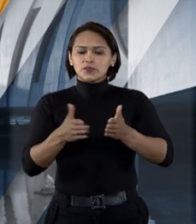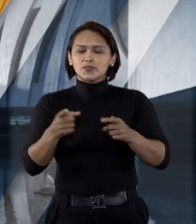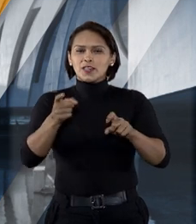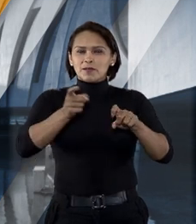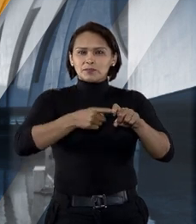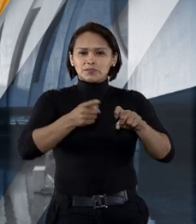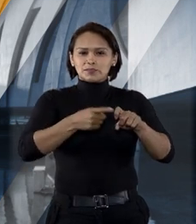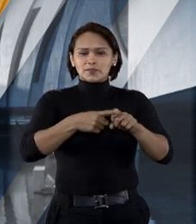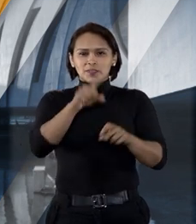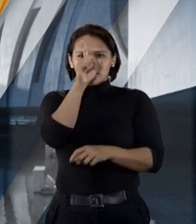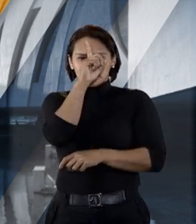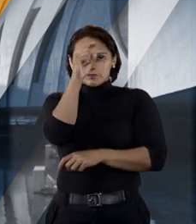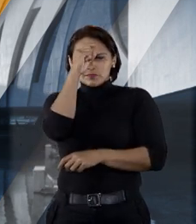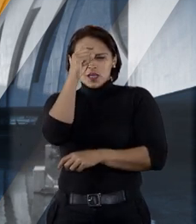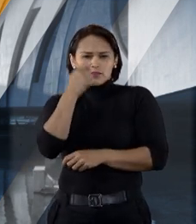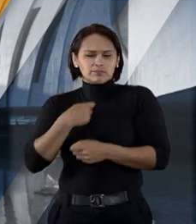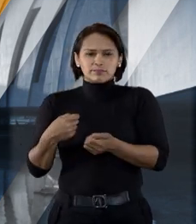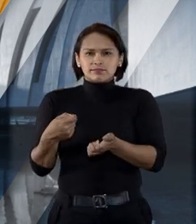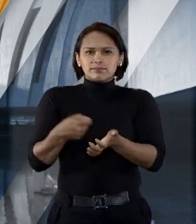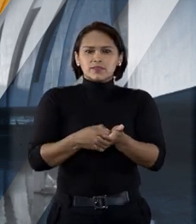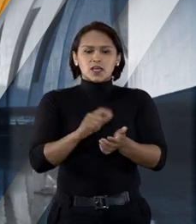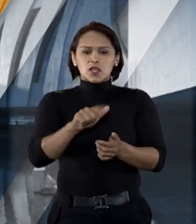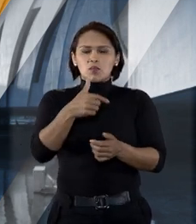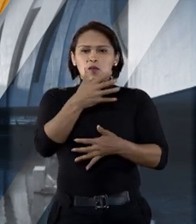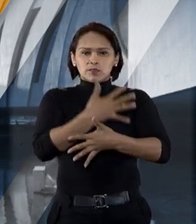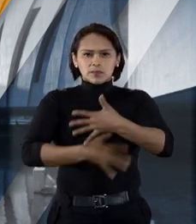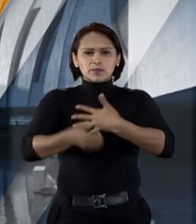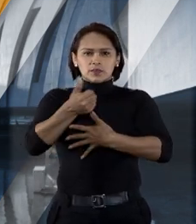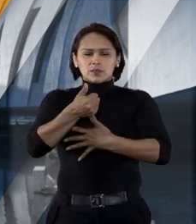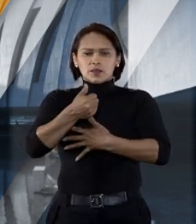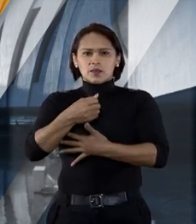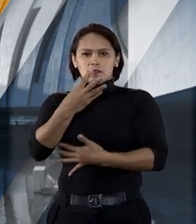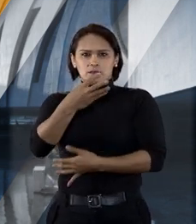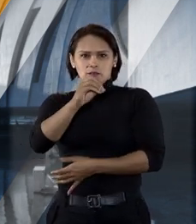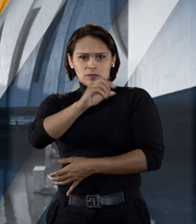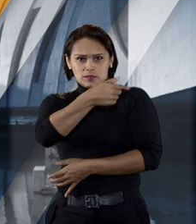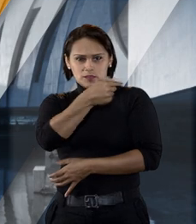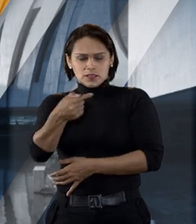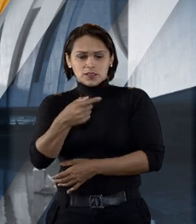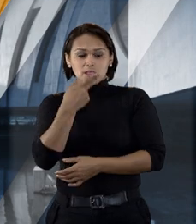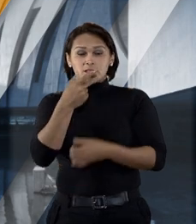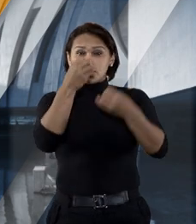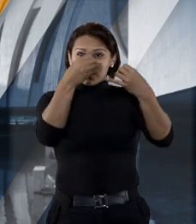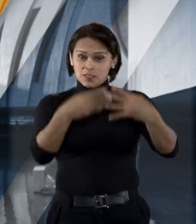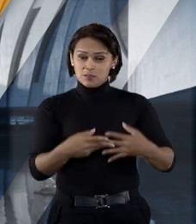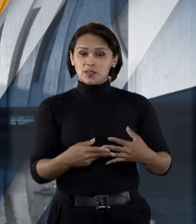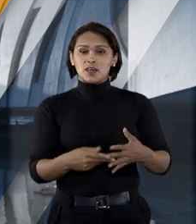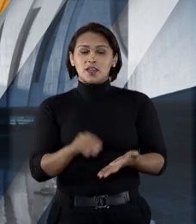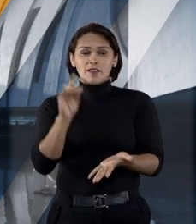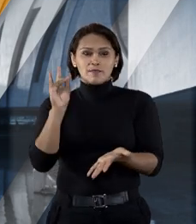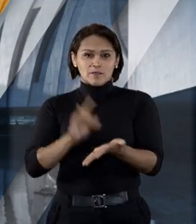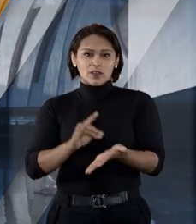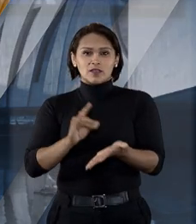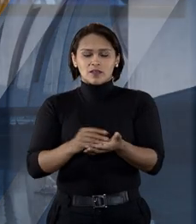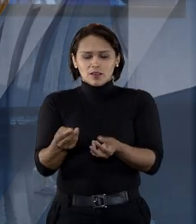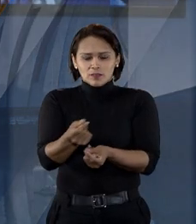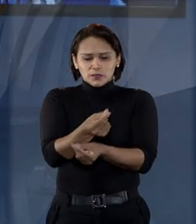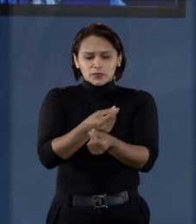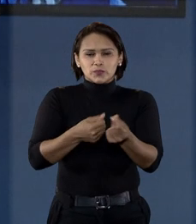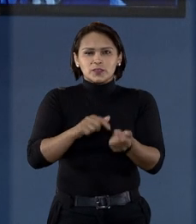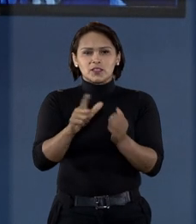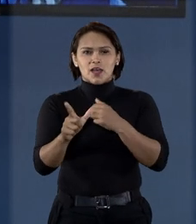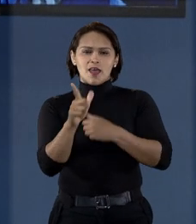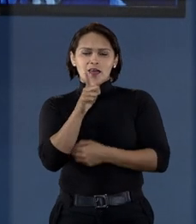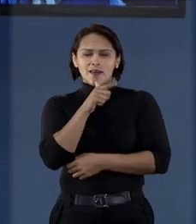internação hospitalar do segurado. Outra súmula é a 407, que fala que é legítima a cobrança da